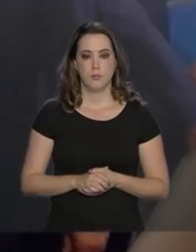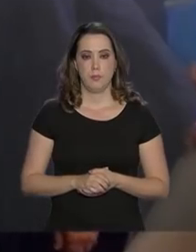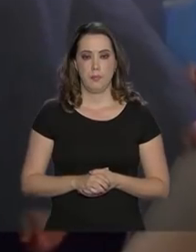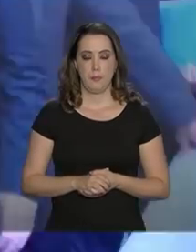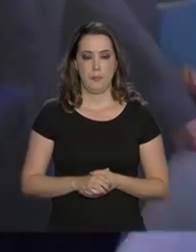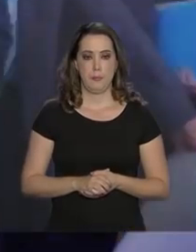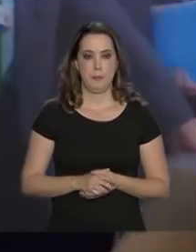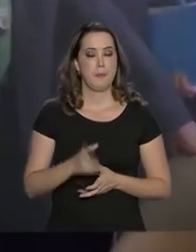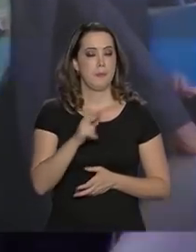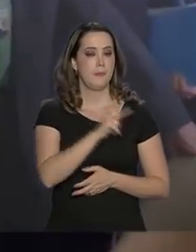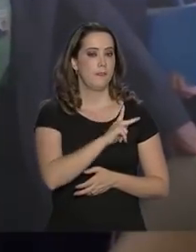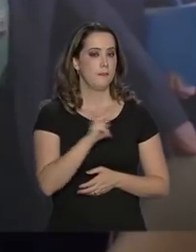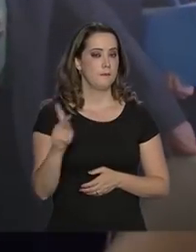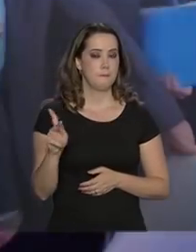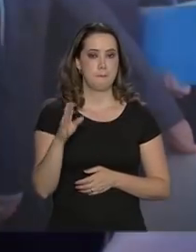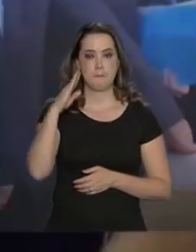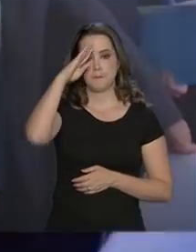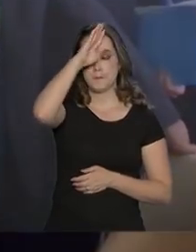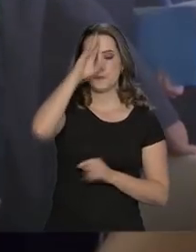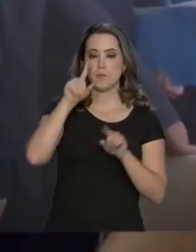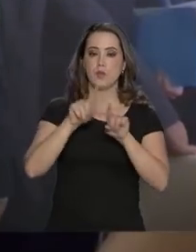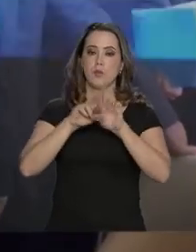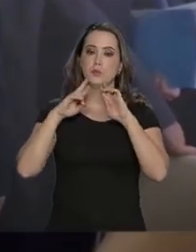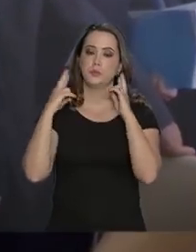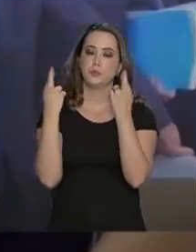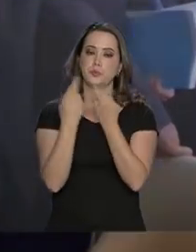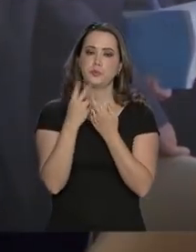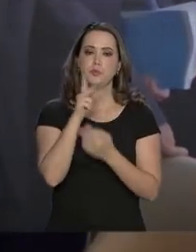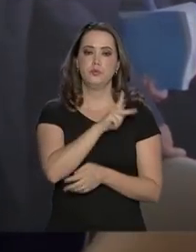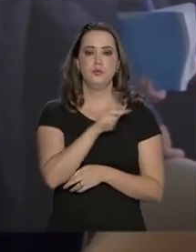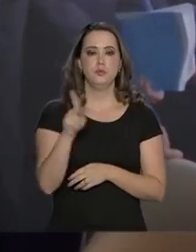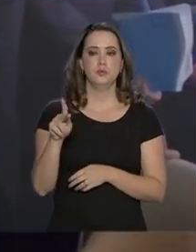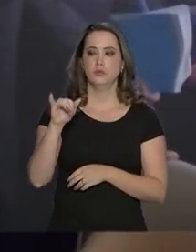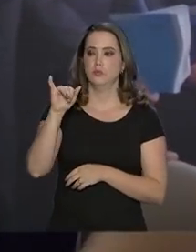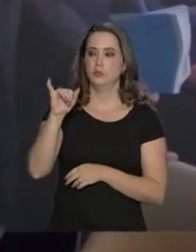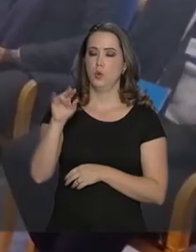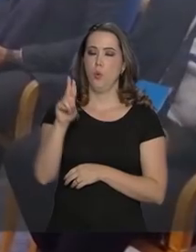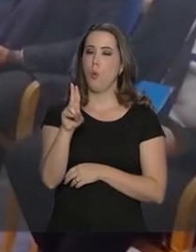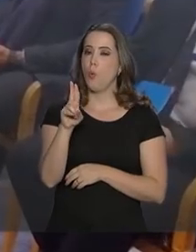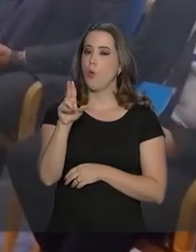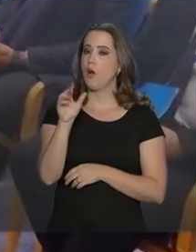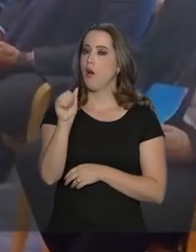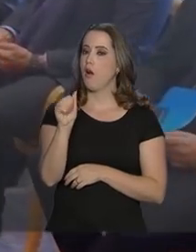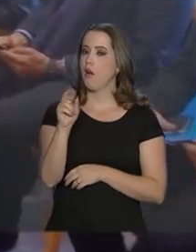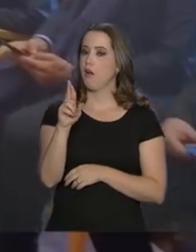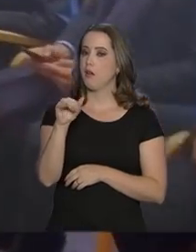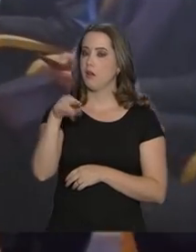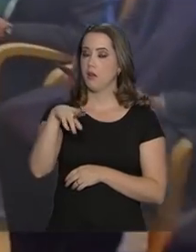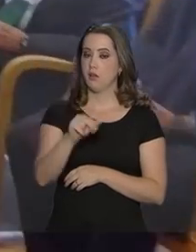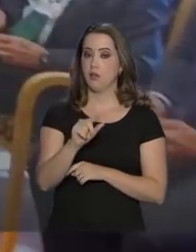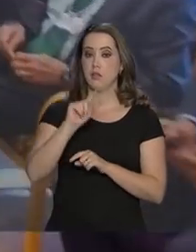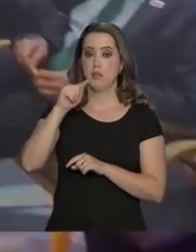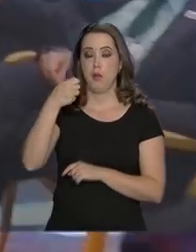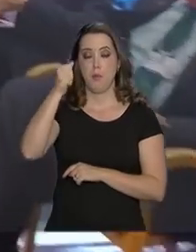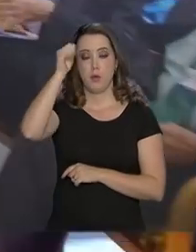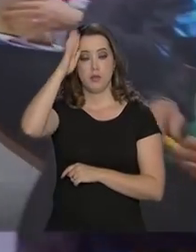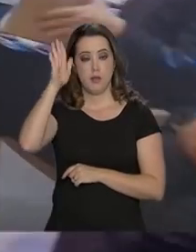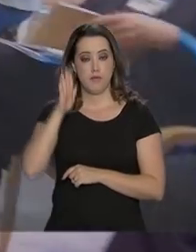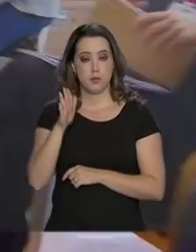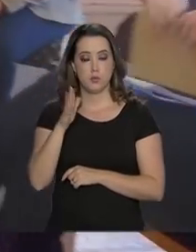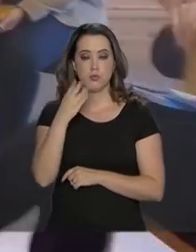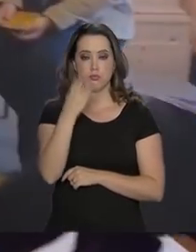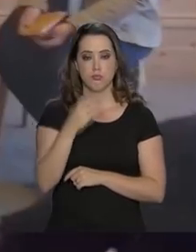O presidente Bolsonaro se reuniu ainda com o presidente da Ucrânia, Petro Poroshenko, depois com o presidente da África do Sul,